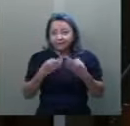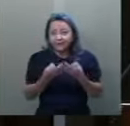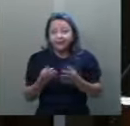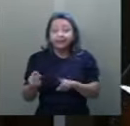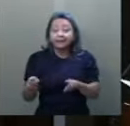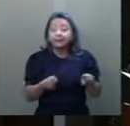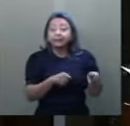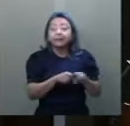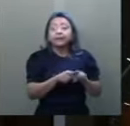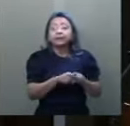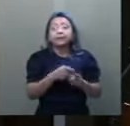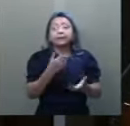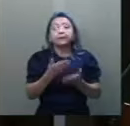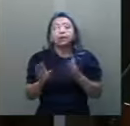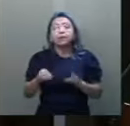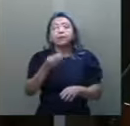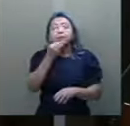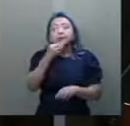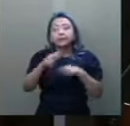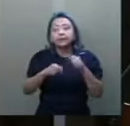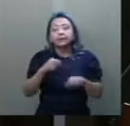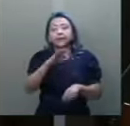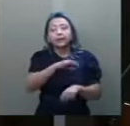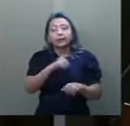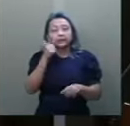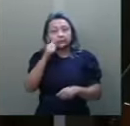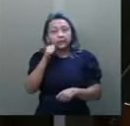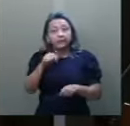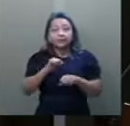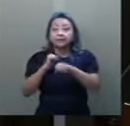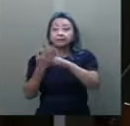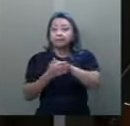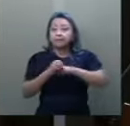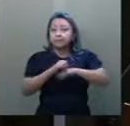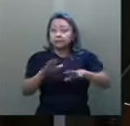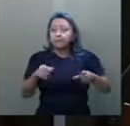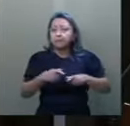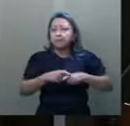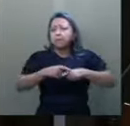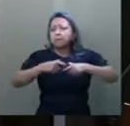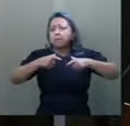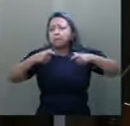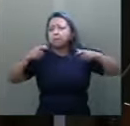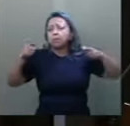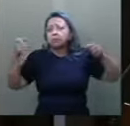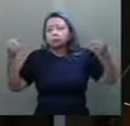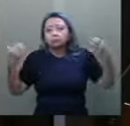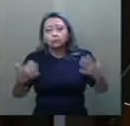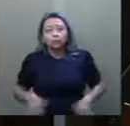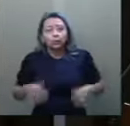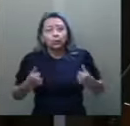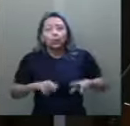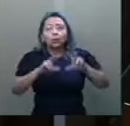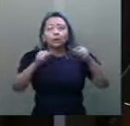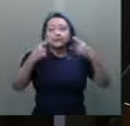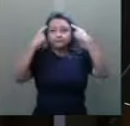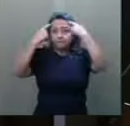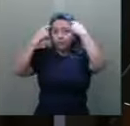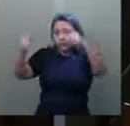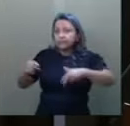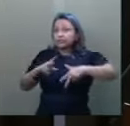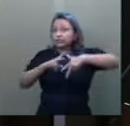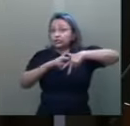oportunidades de trabalho e a renda das mulheres, essa pandemia fez crescer exponencialmente os casos de violência de